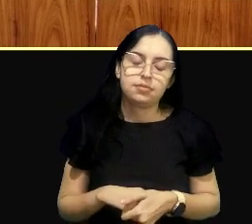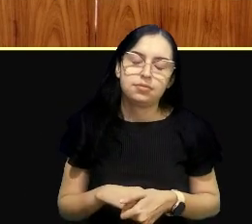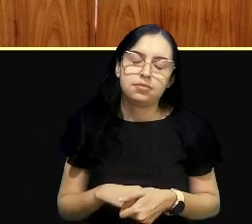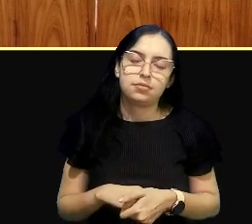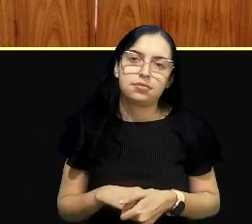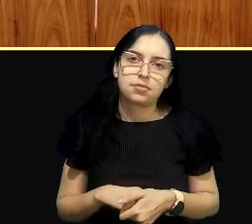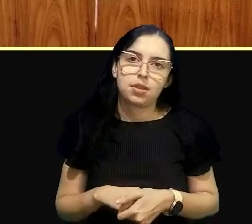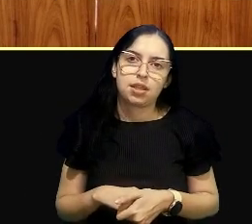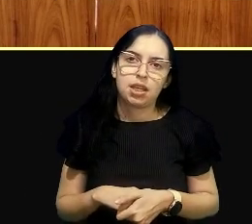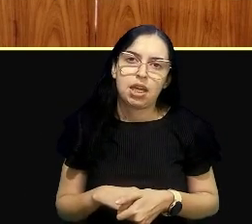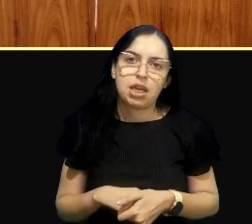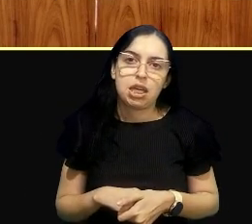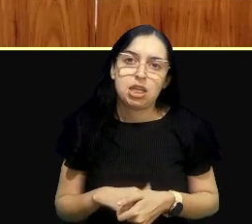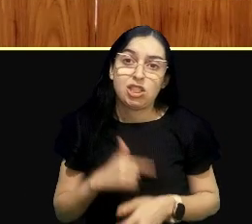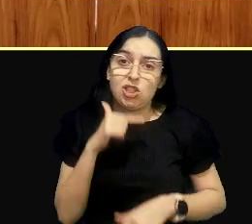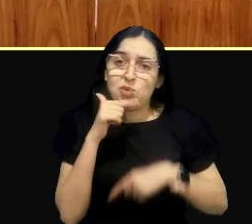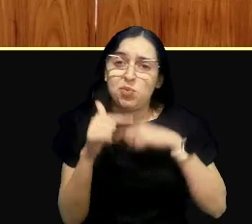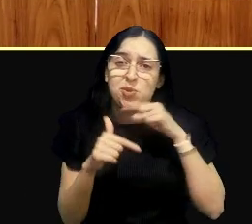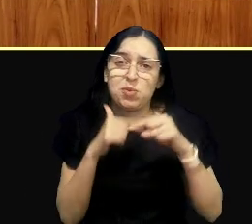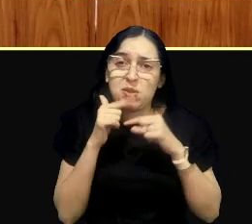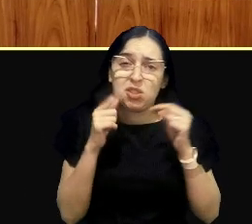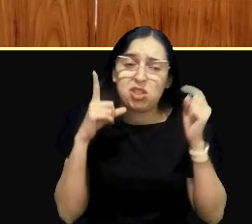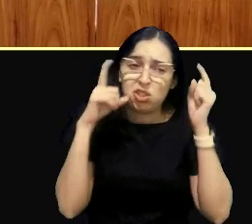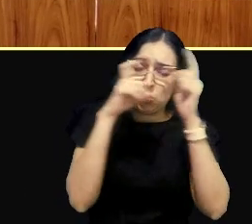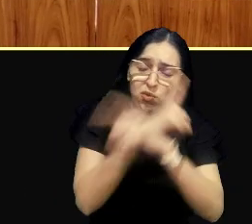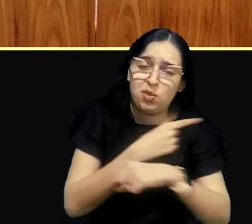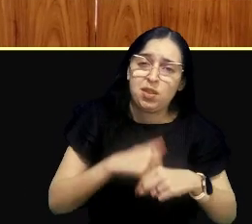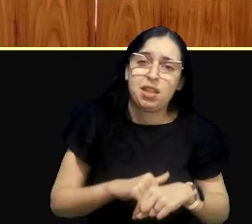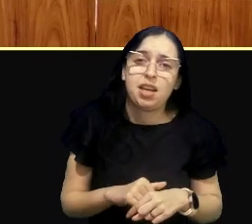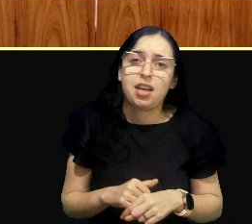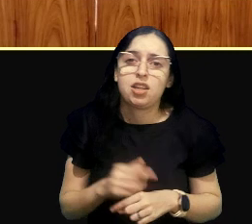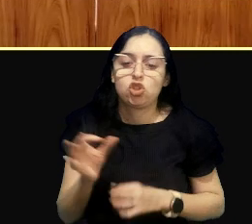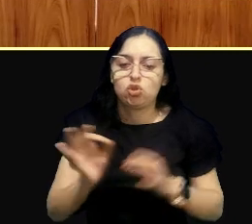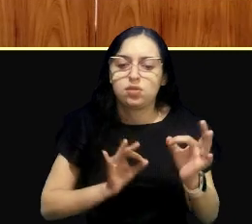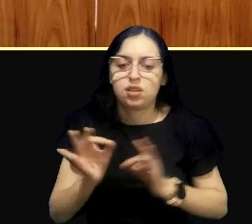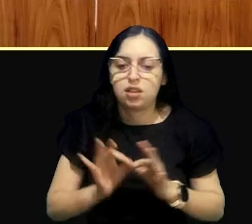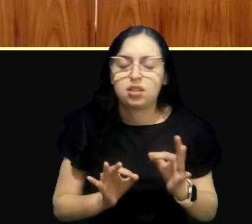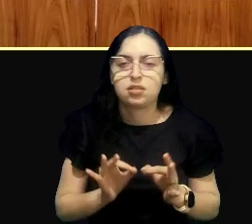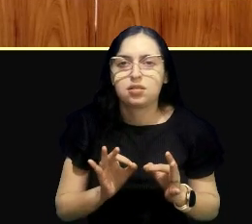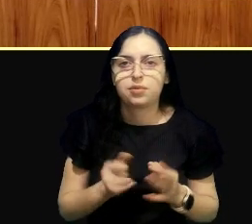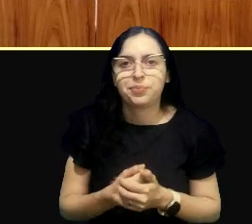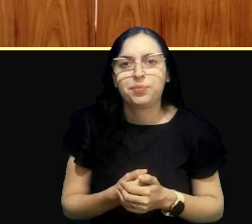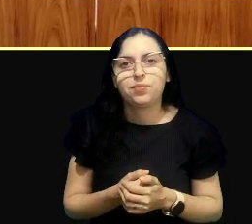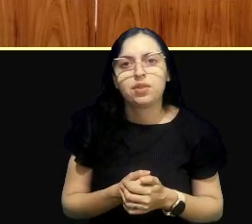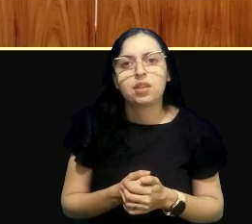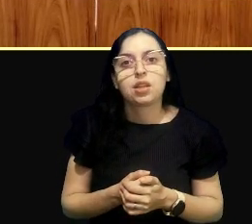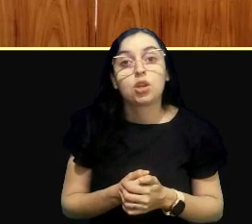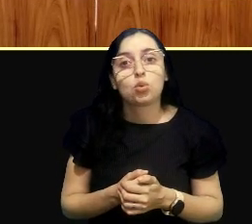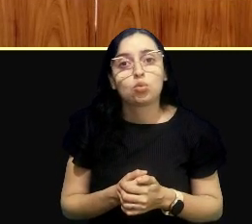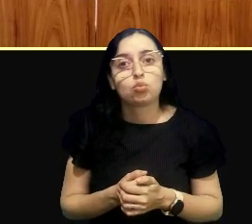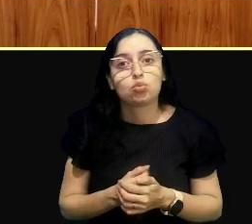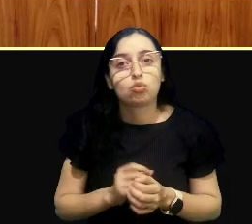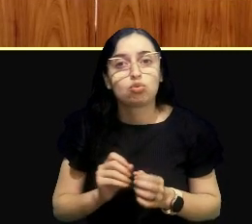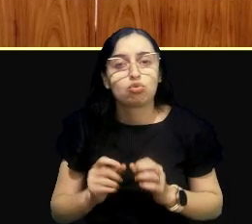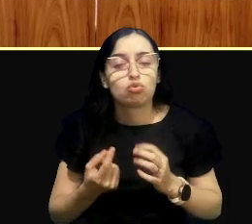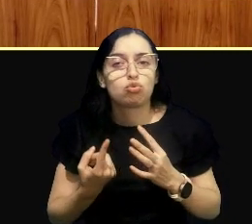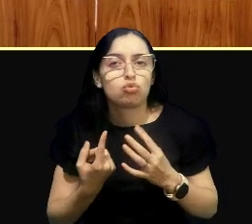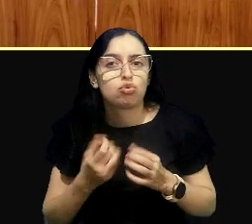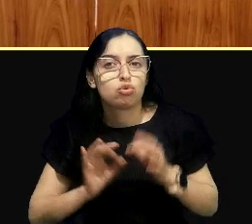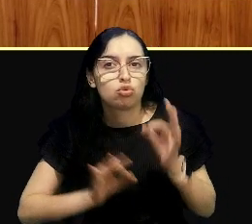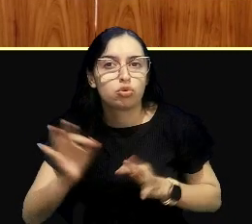esse desafio e essa estratégia também, e eu digo isso por causa da estratégia dos atores do sistema de justiça